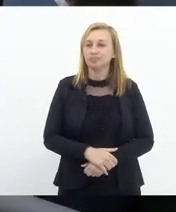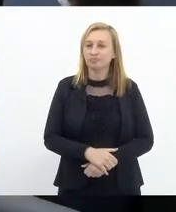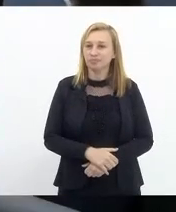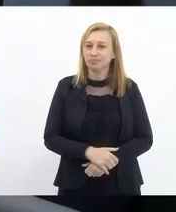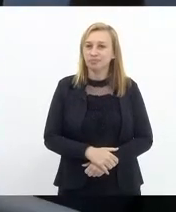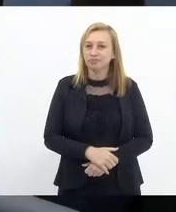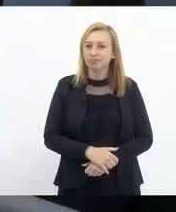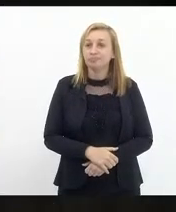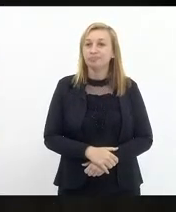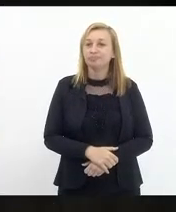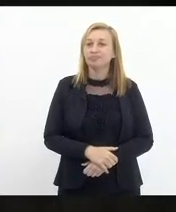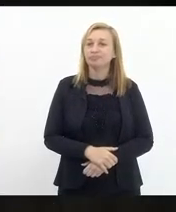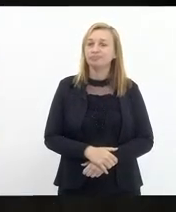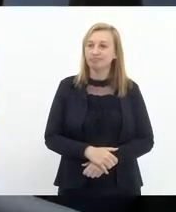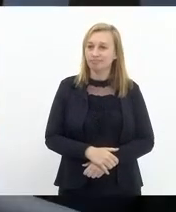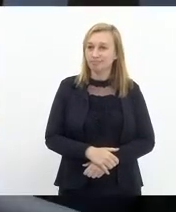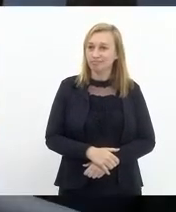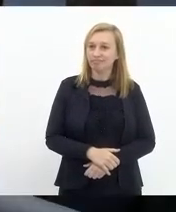Grande Eleomar.